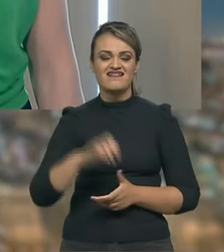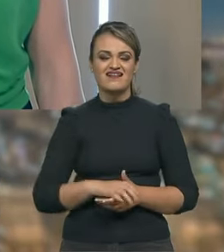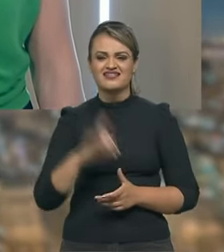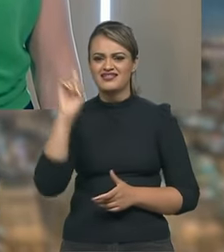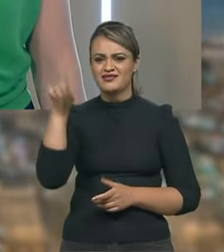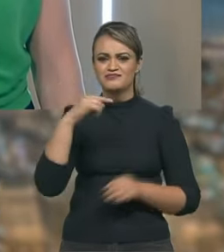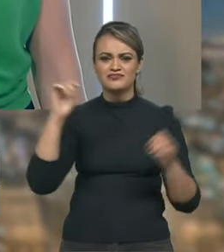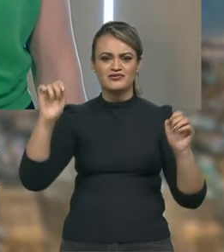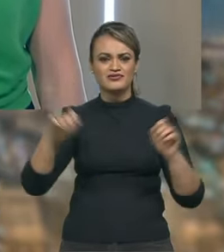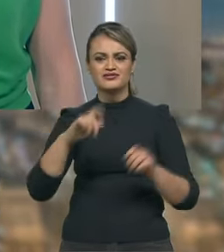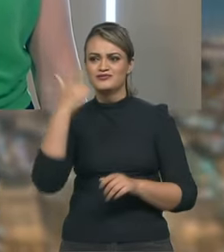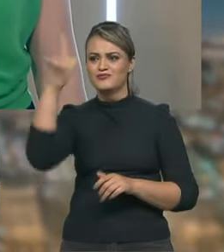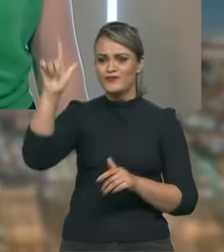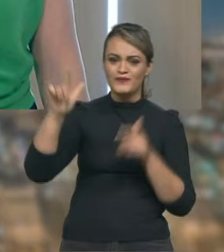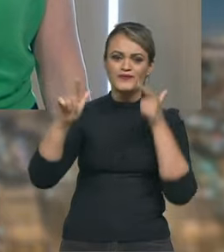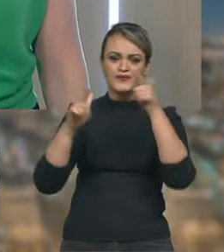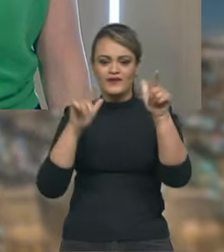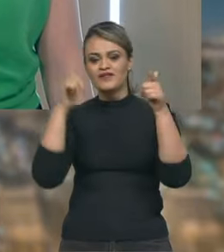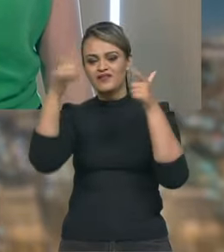depois apareceu o outro